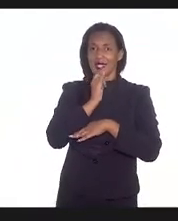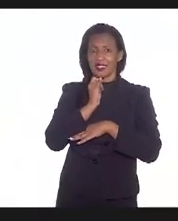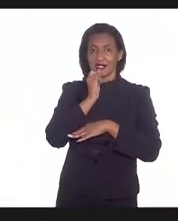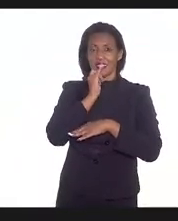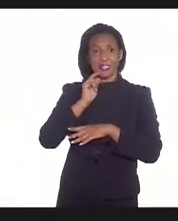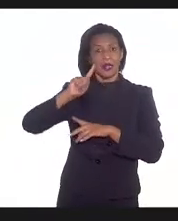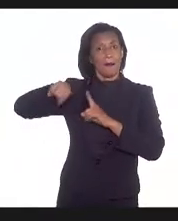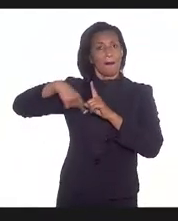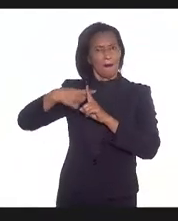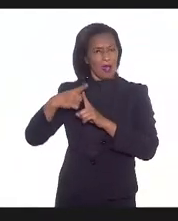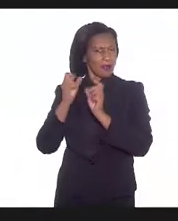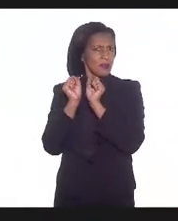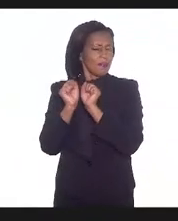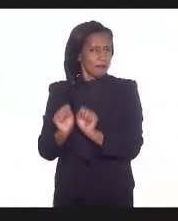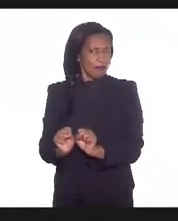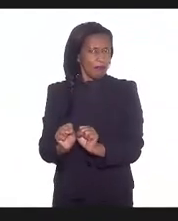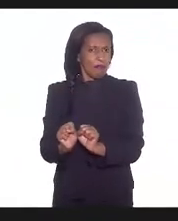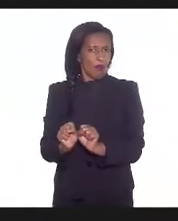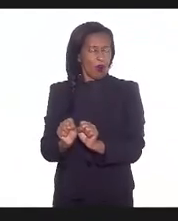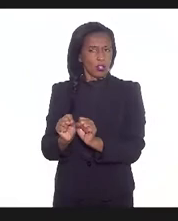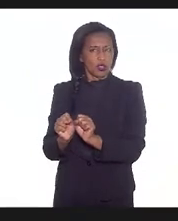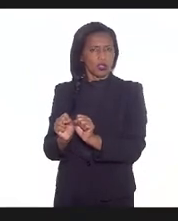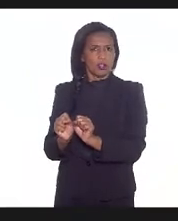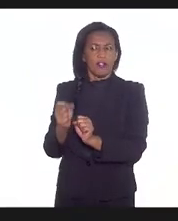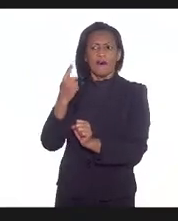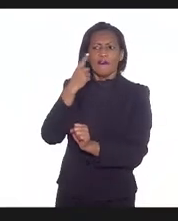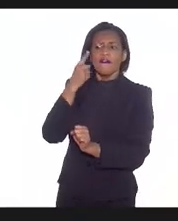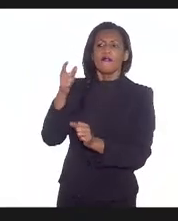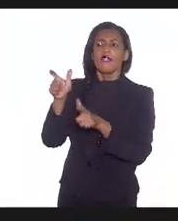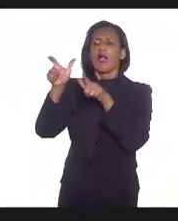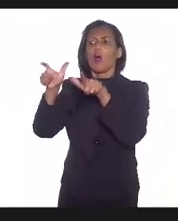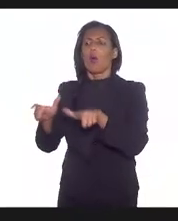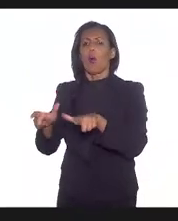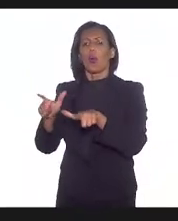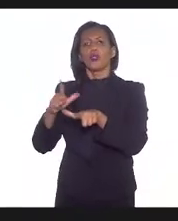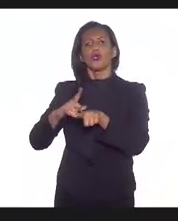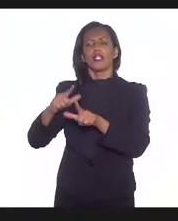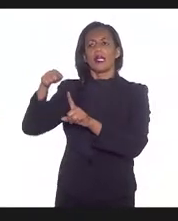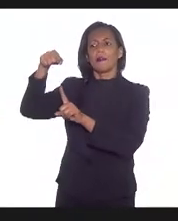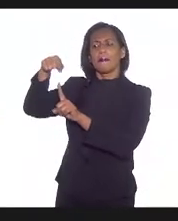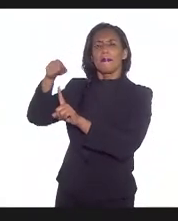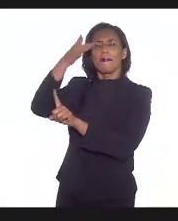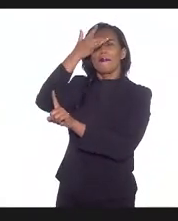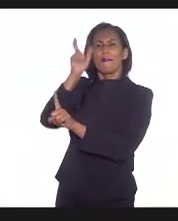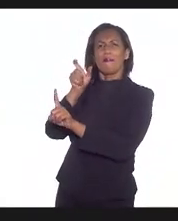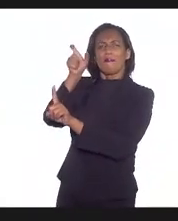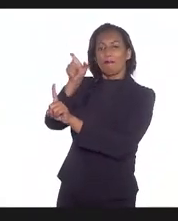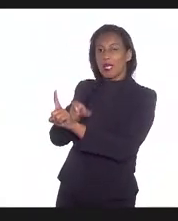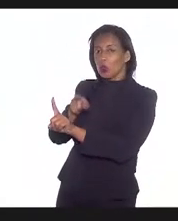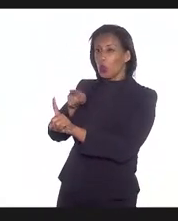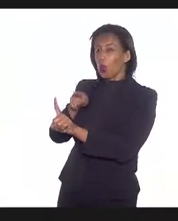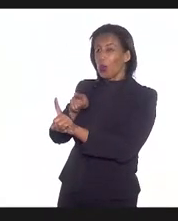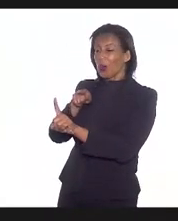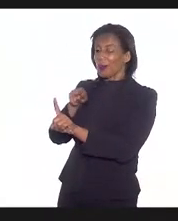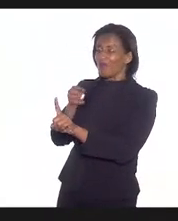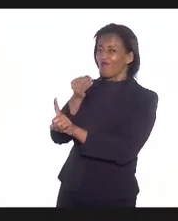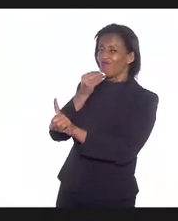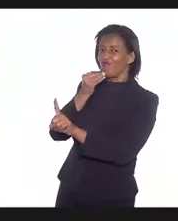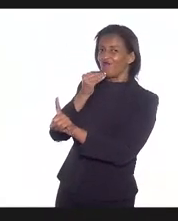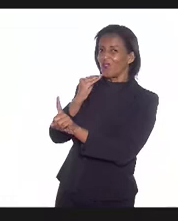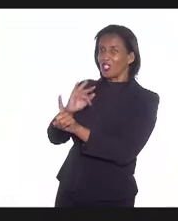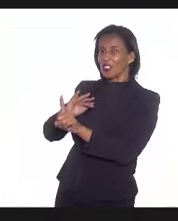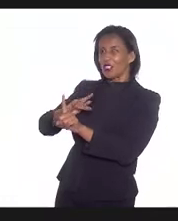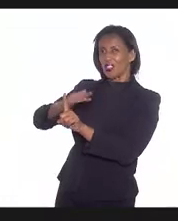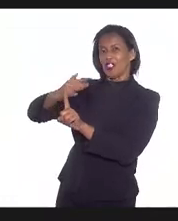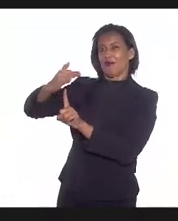verificar onde tem surtos ou pessoas com possibilidades de desenvolver